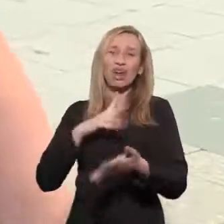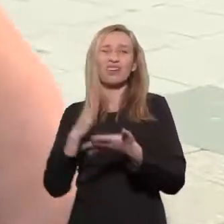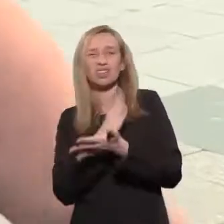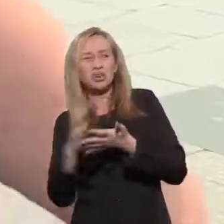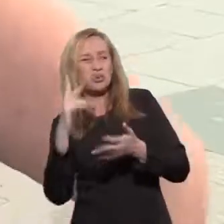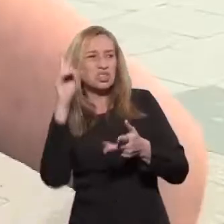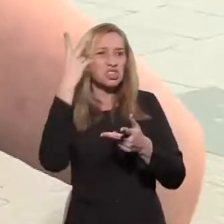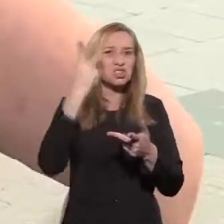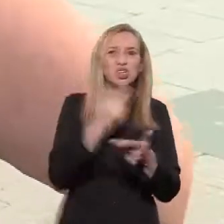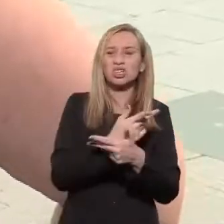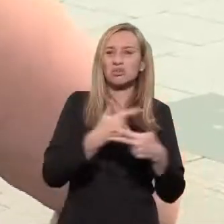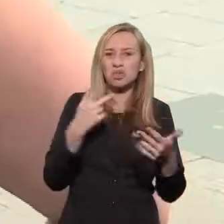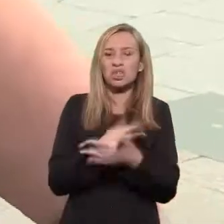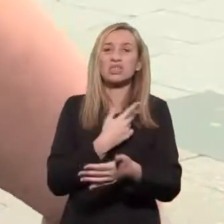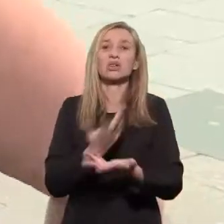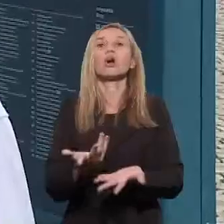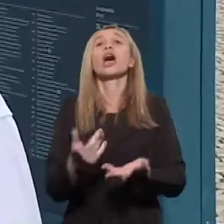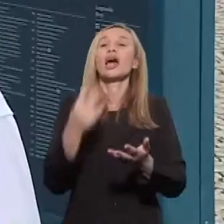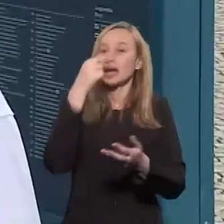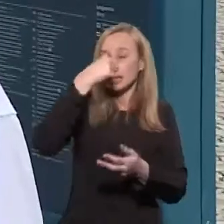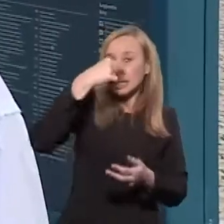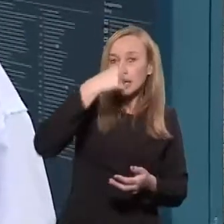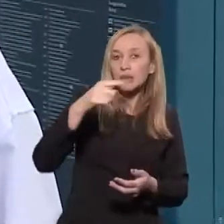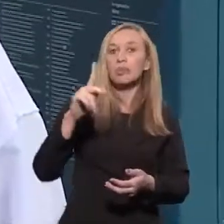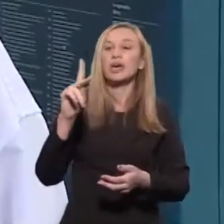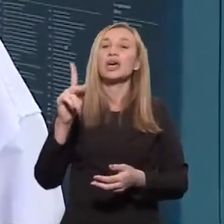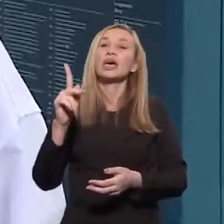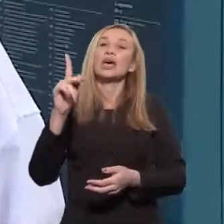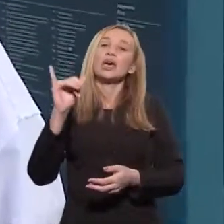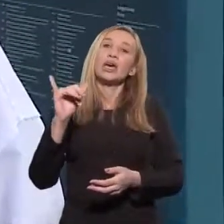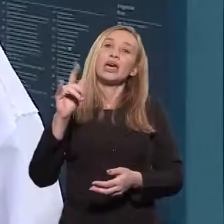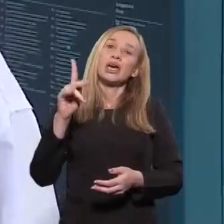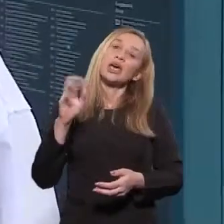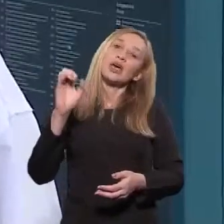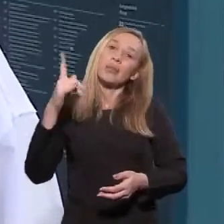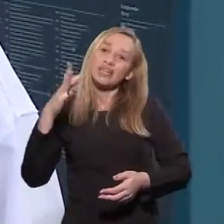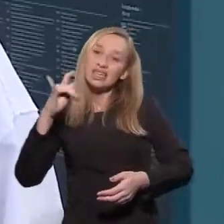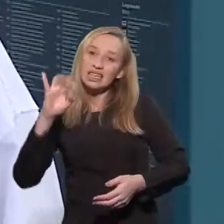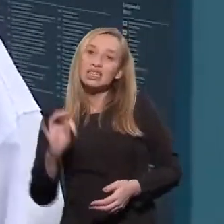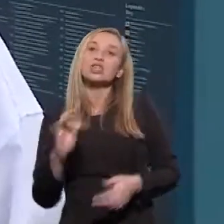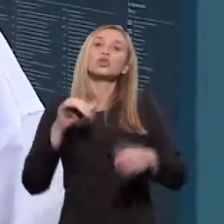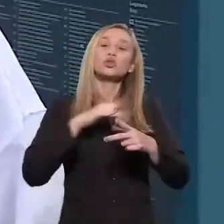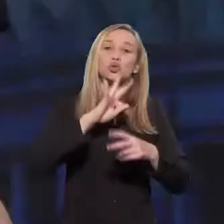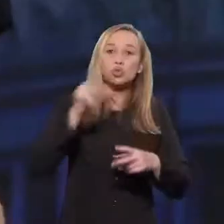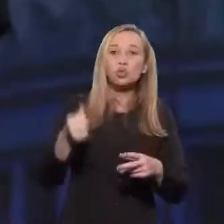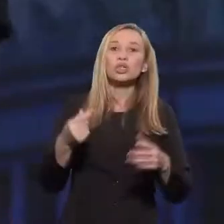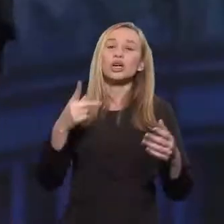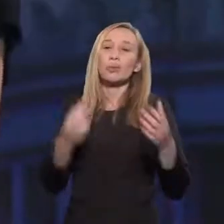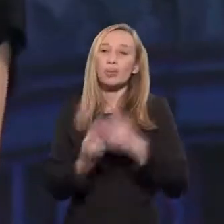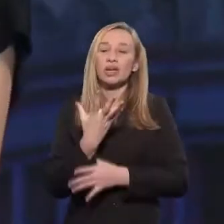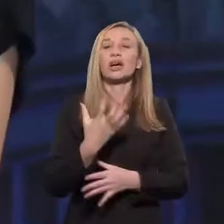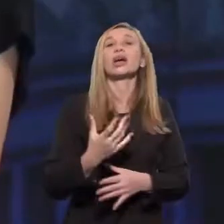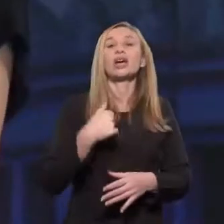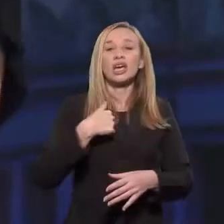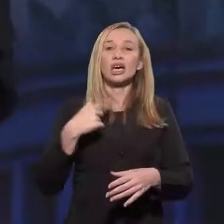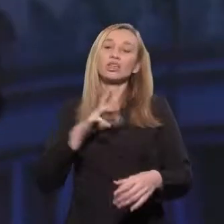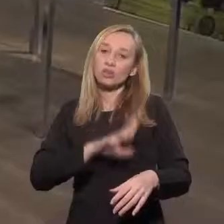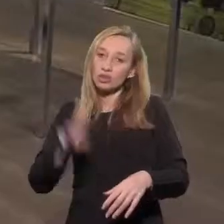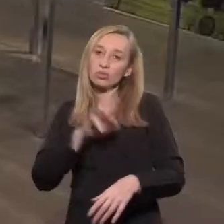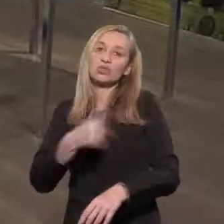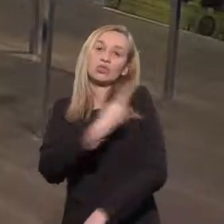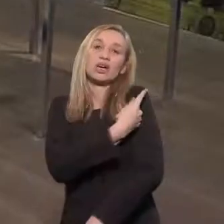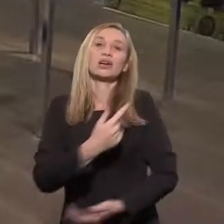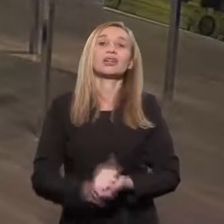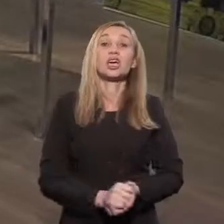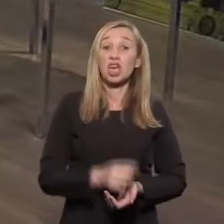medo, vendo algumas histórias, algumas coisas. Gripe, hepatite, e o que aparecer a gente vai usar. Que bom. E ela fala assim,